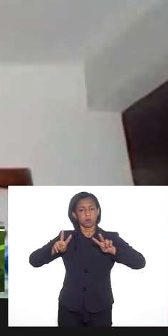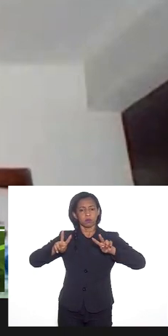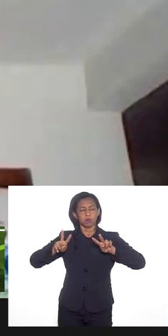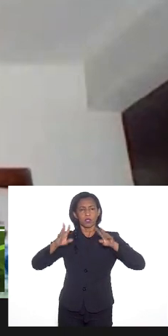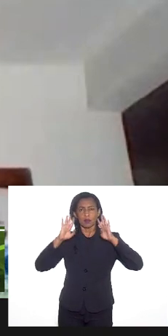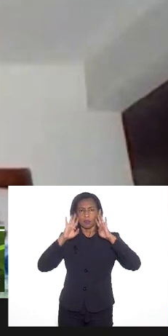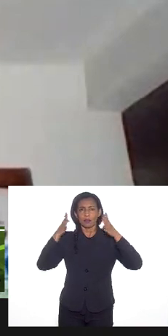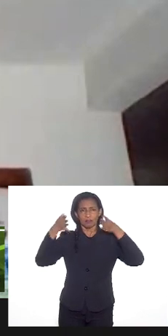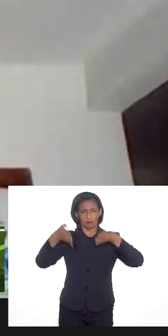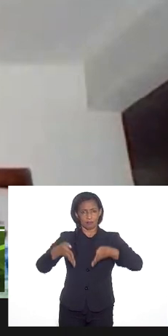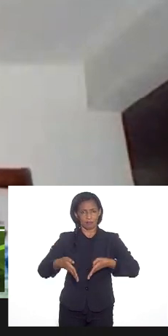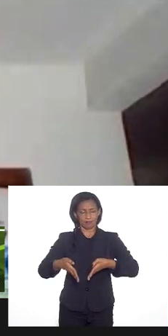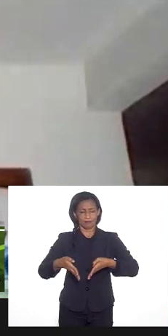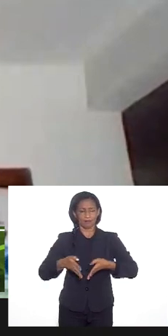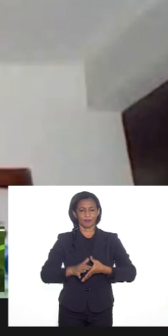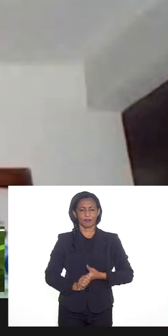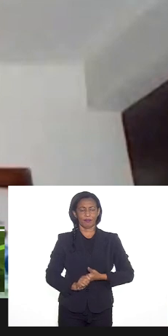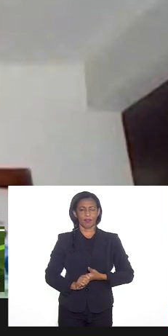eurocentralizada,